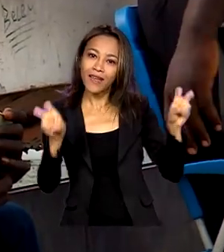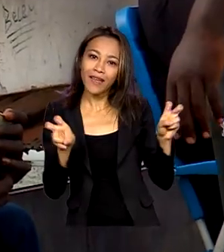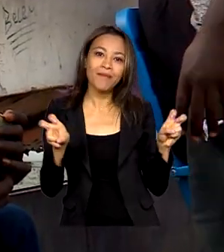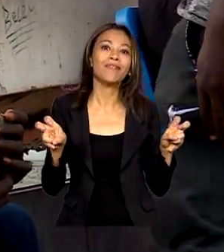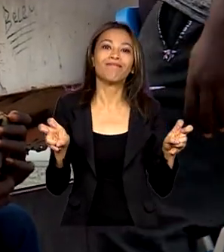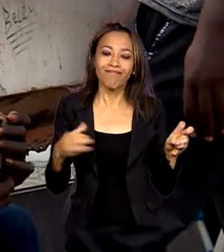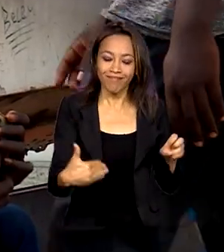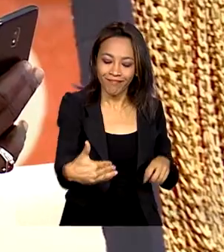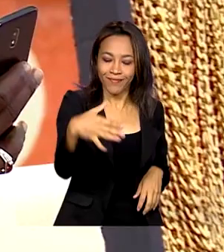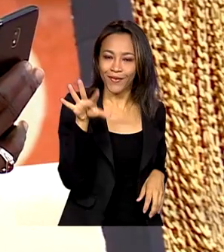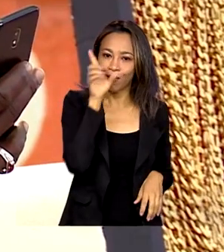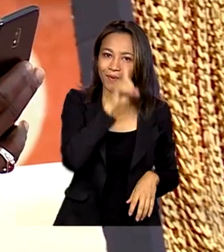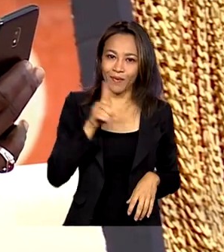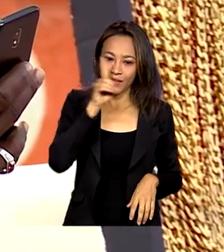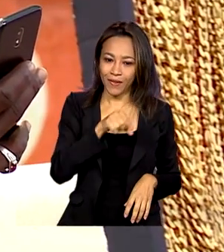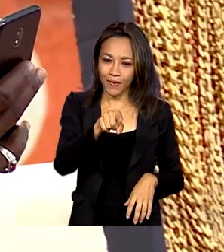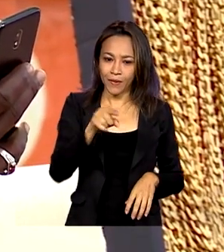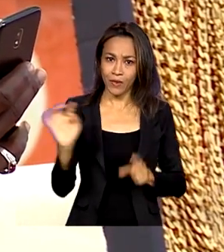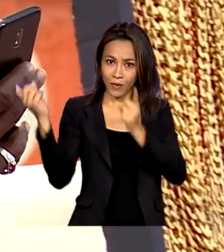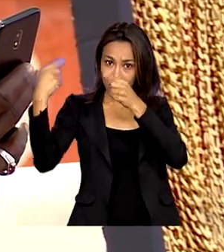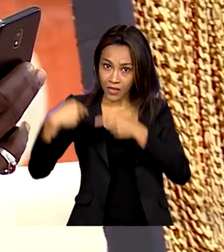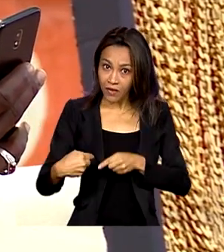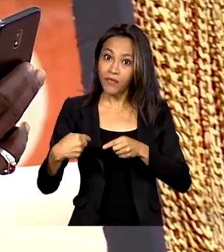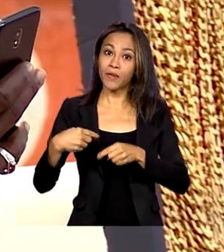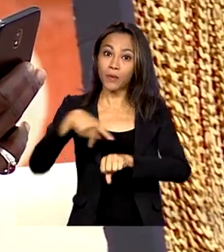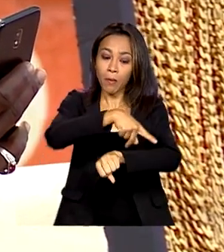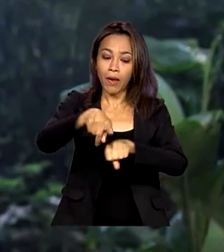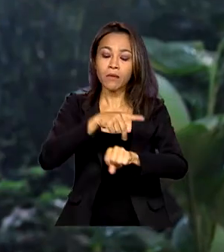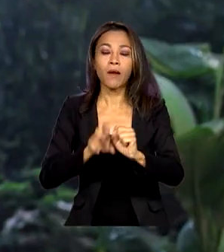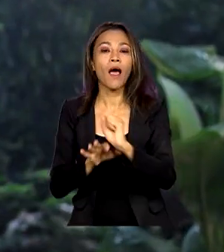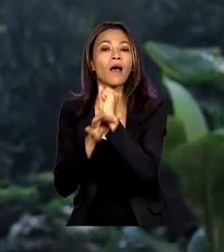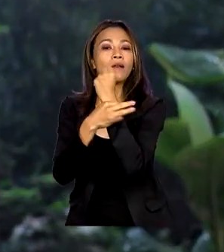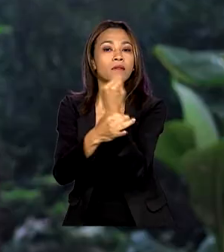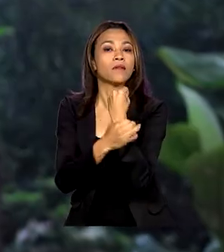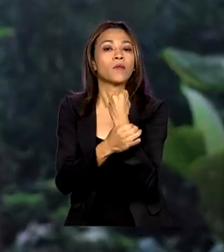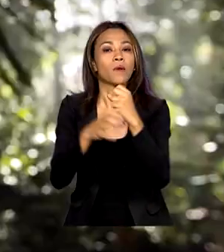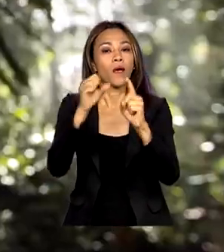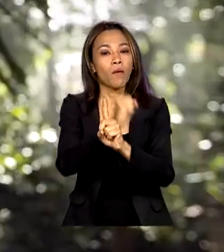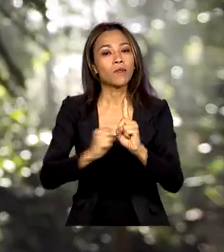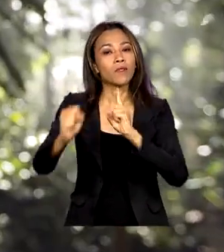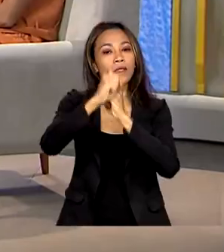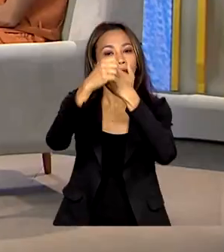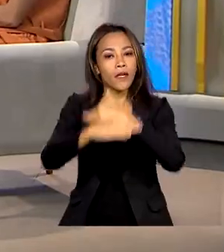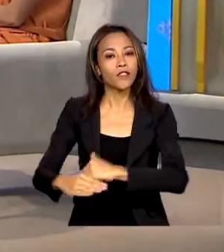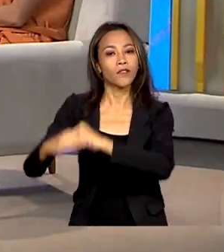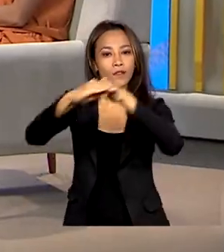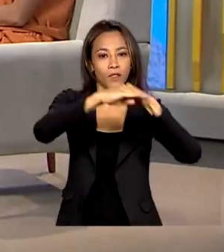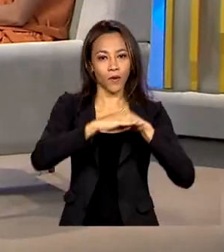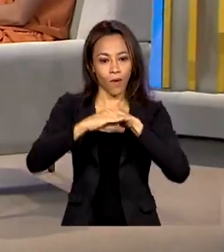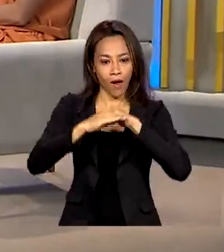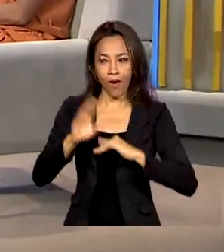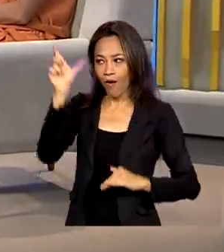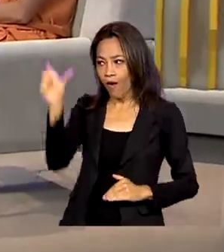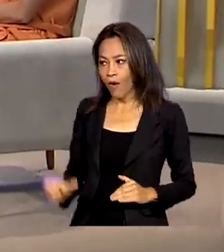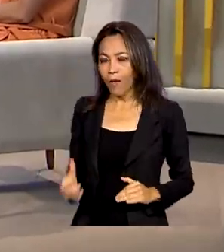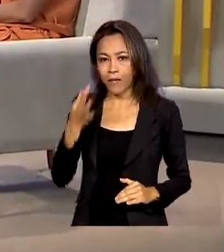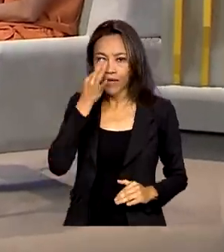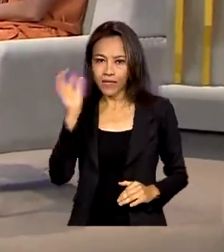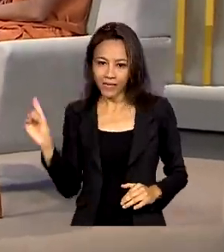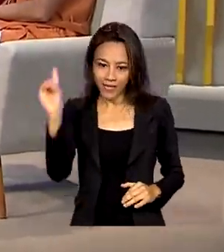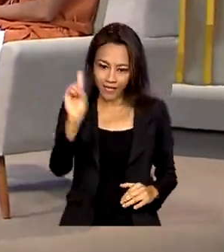tema deste domingo... Desafio do país para garantir uma sociedade igualitária. Conosco aqui no estúdio,